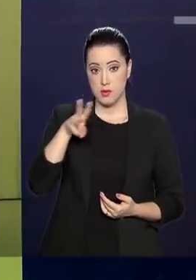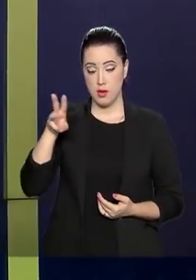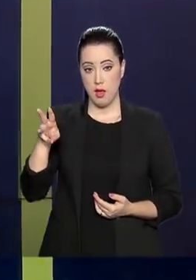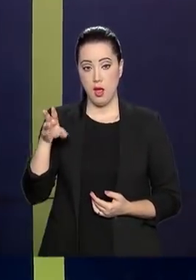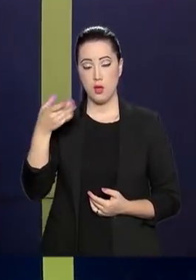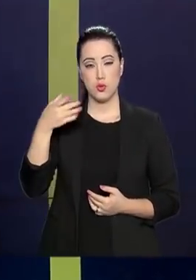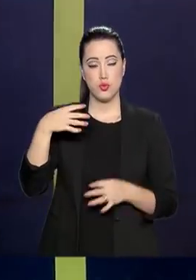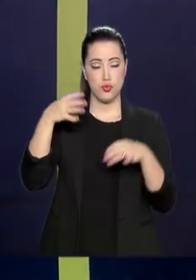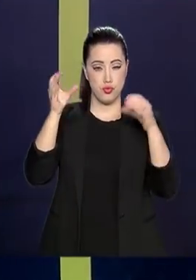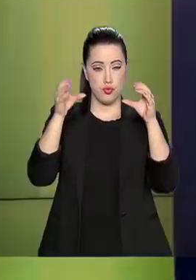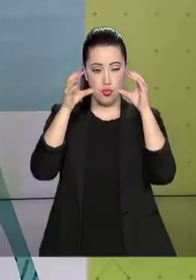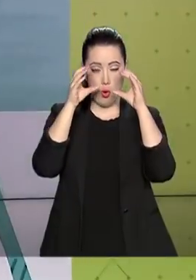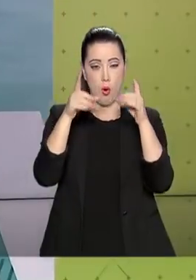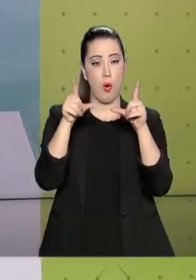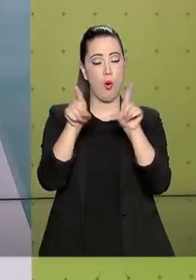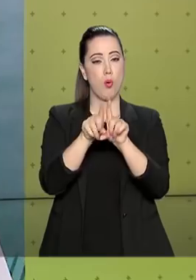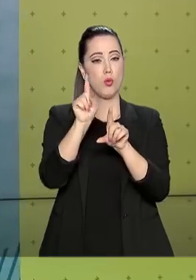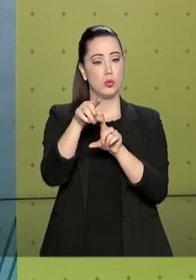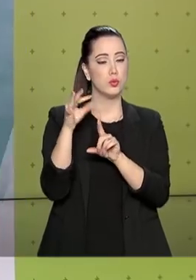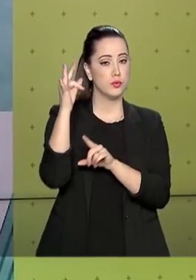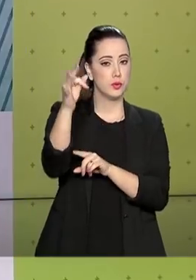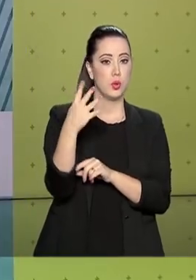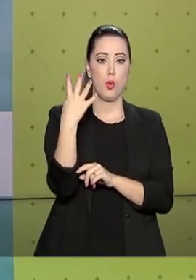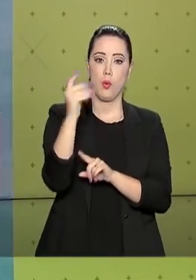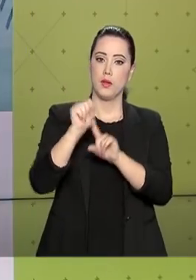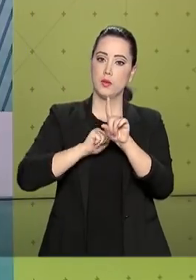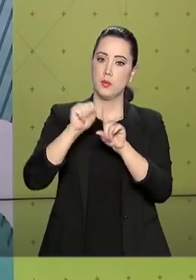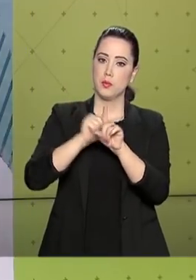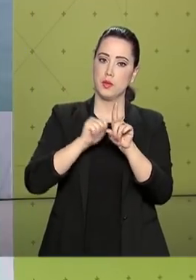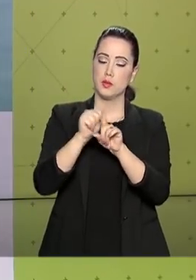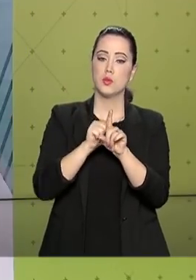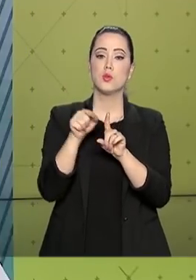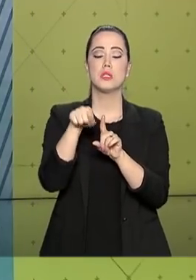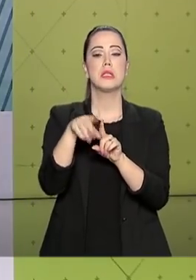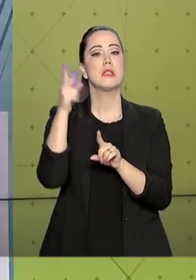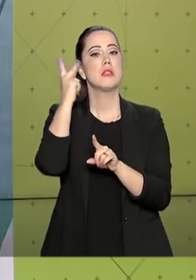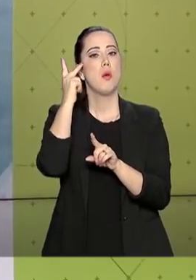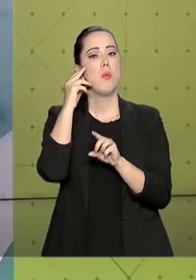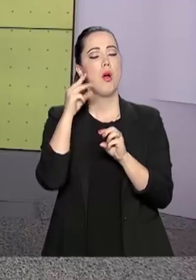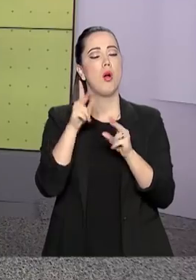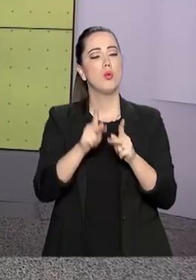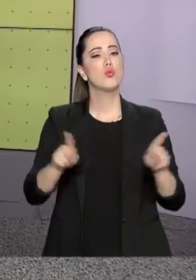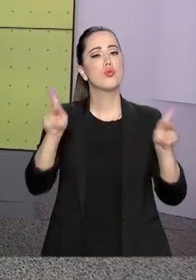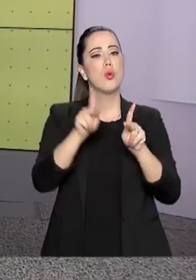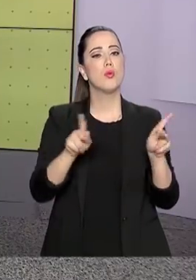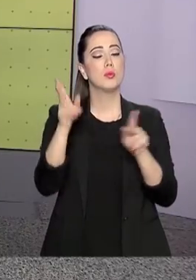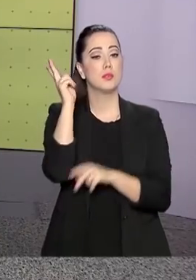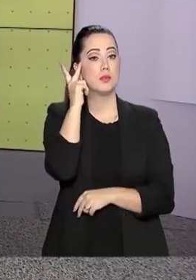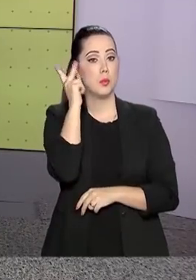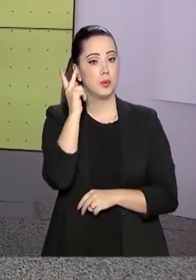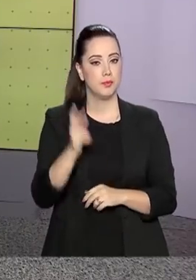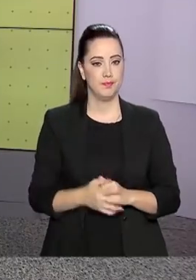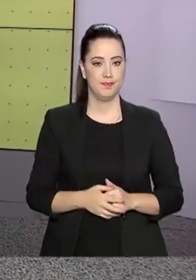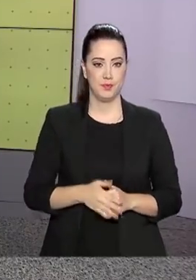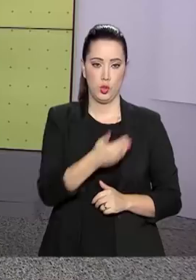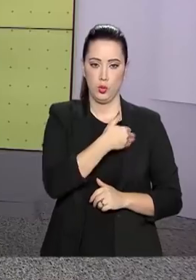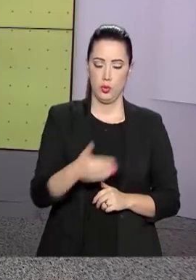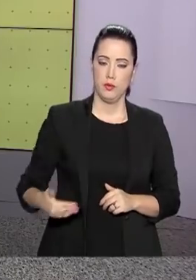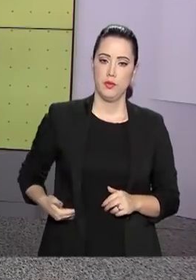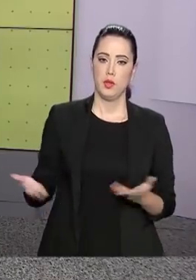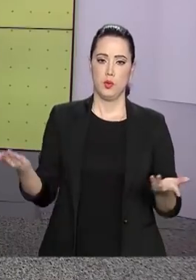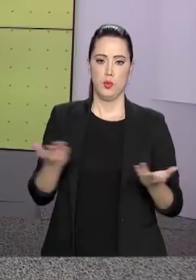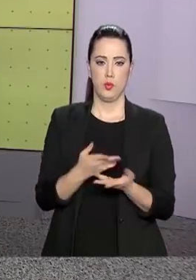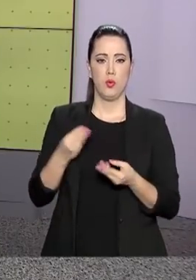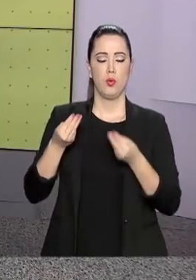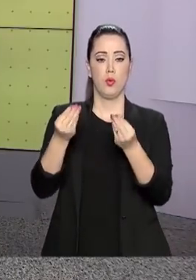futuro, ela vai funcionar por quatro meses no shopping Frey Caneca, em São Paulo. O governo encaminha hoje ao